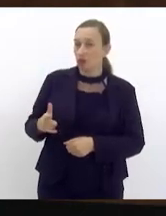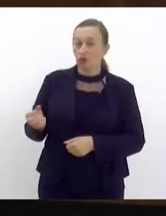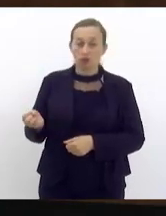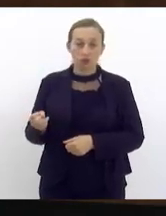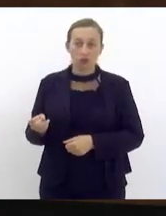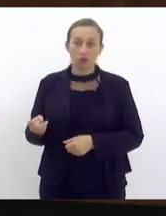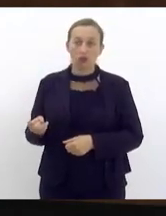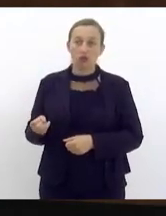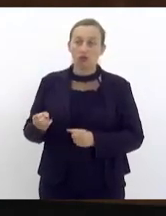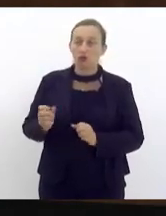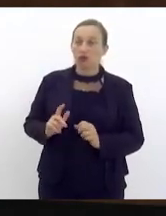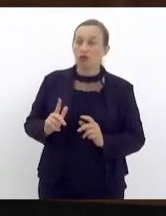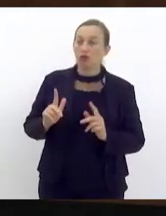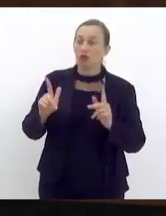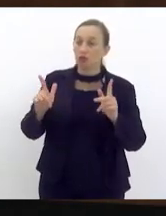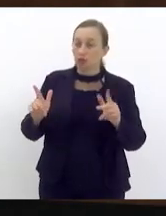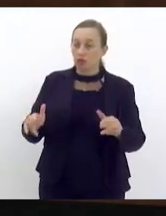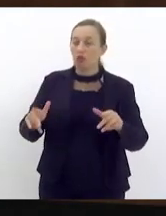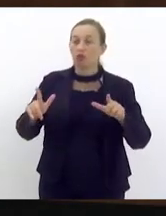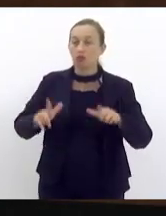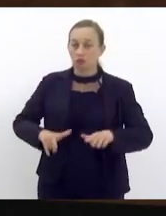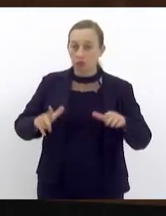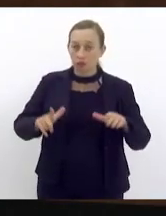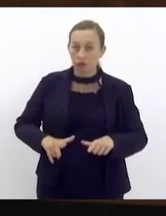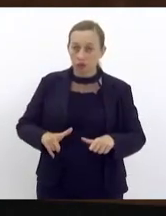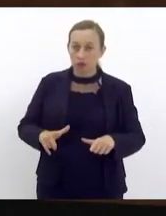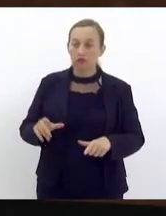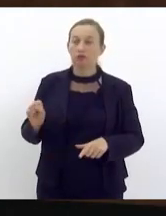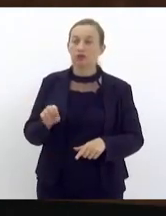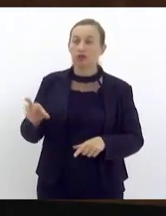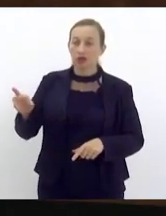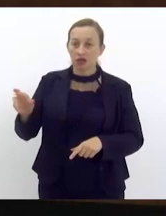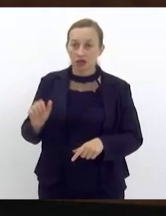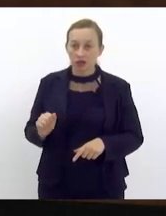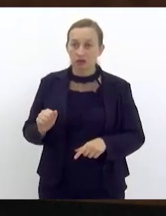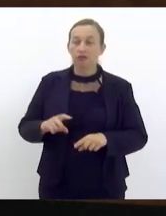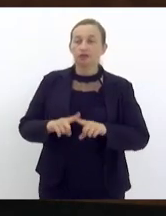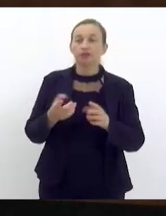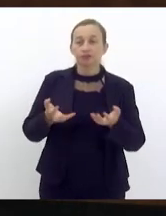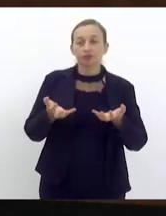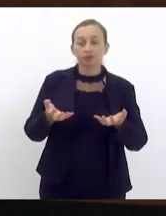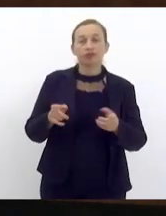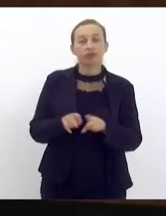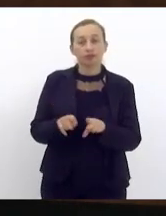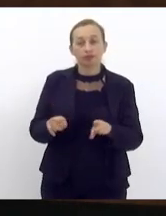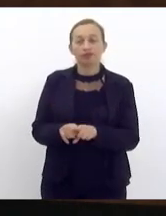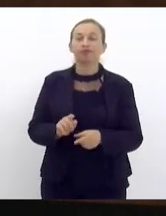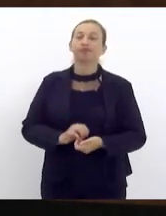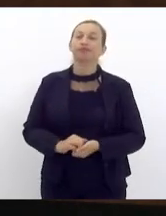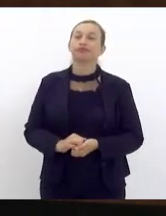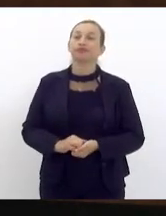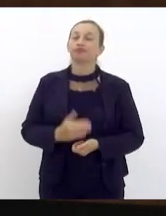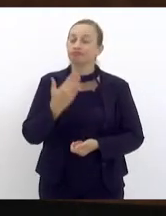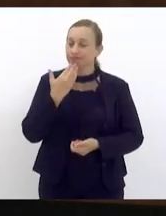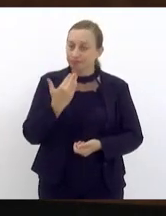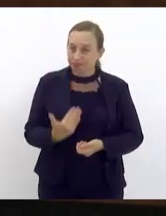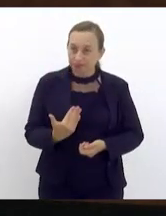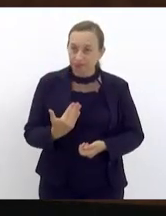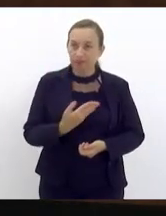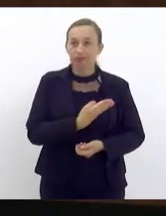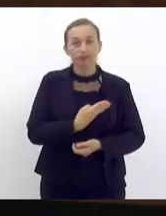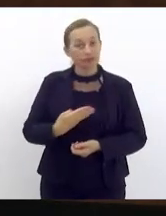na mesma região ainda na região serrana mas eu queria também fazer aqui um apelo ao